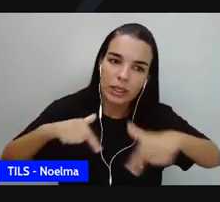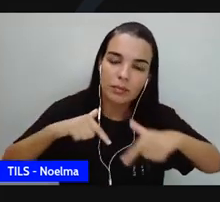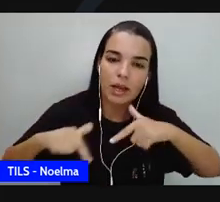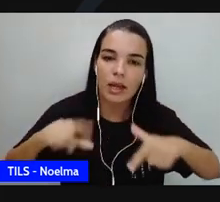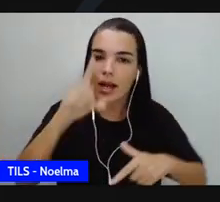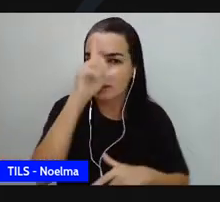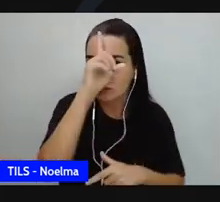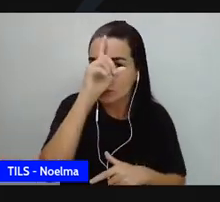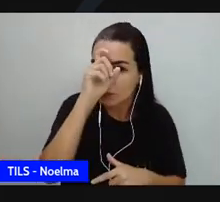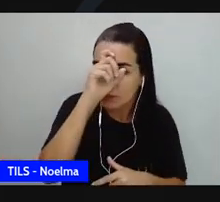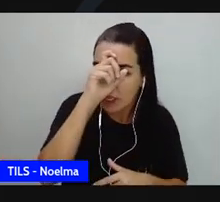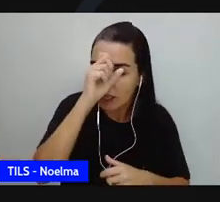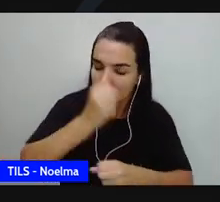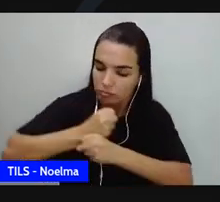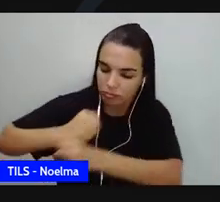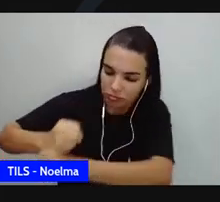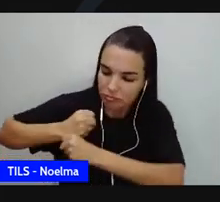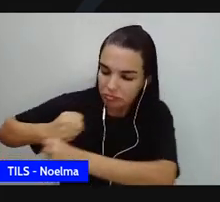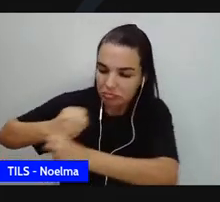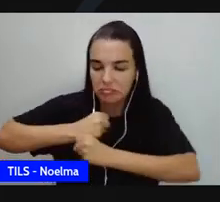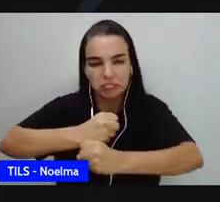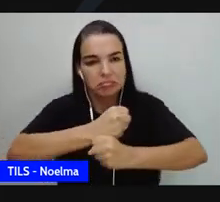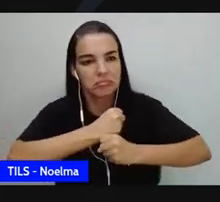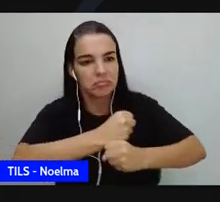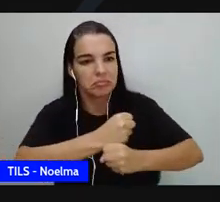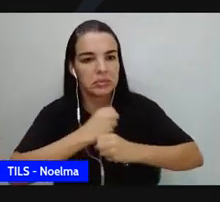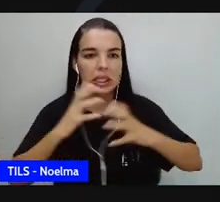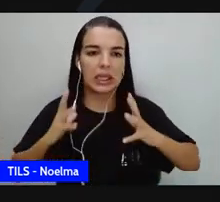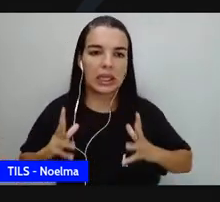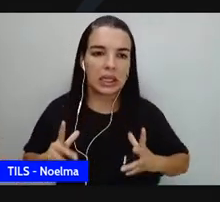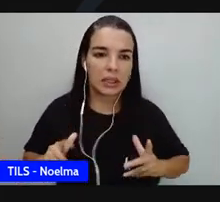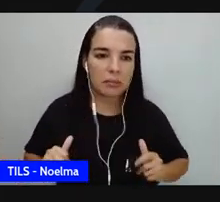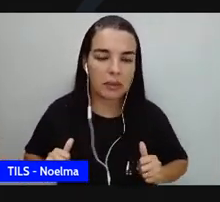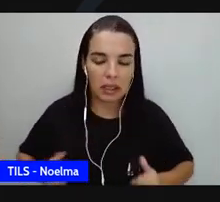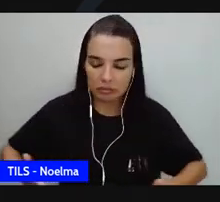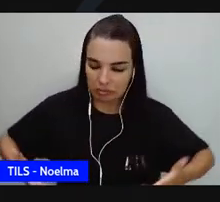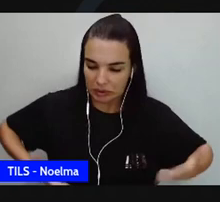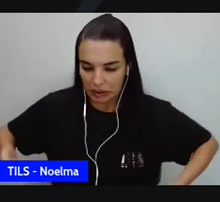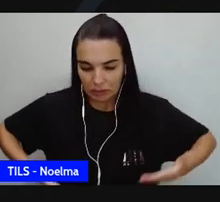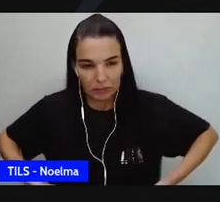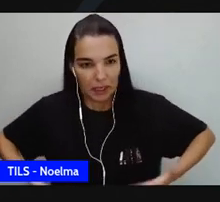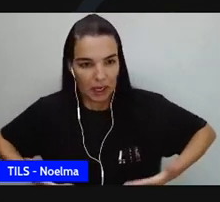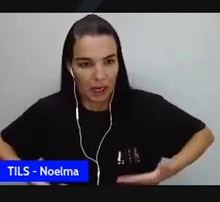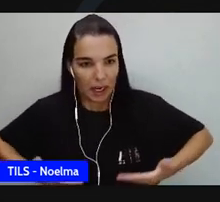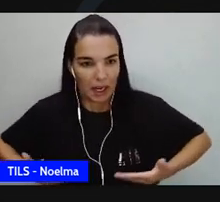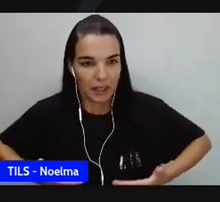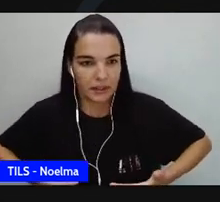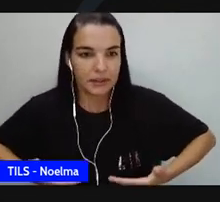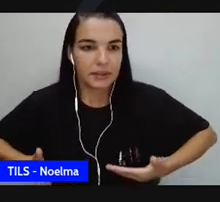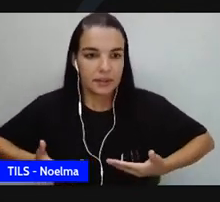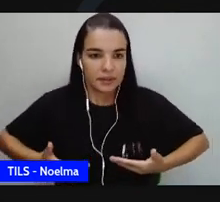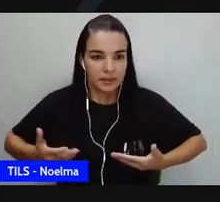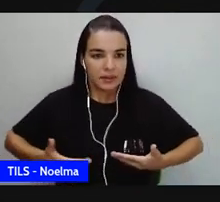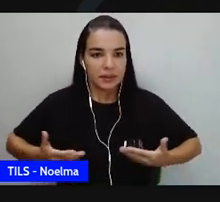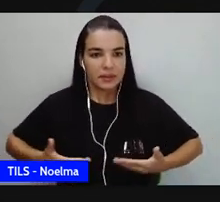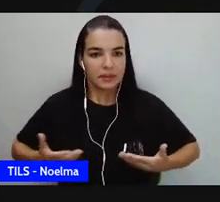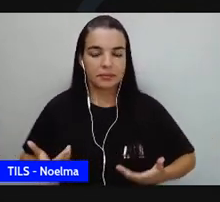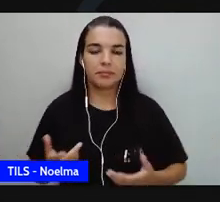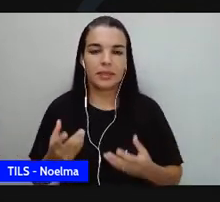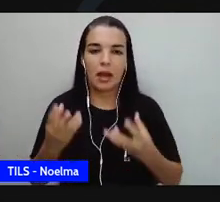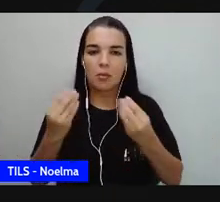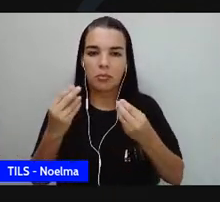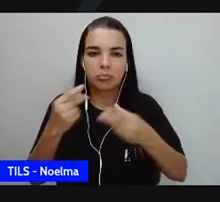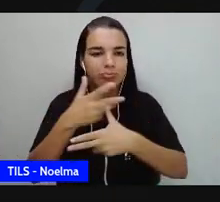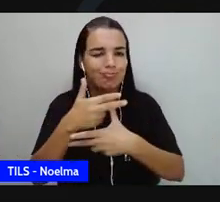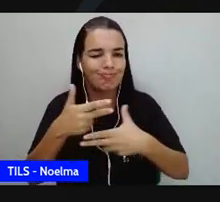casa de um pericórdão, hospital, vai ser empregada doméstica, vai ser empregada de lixo